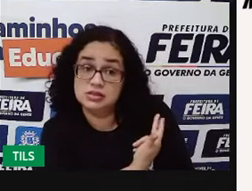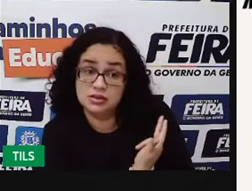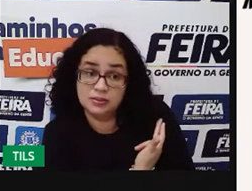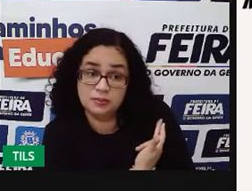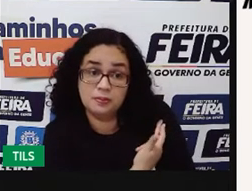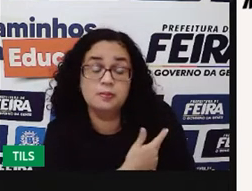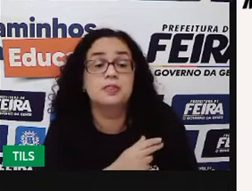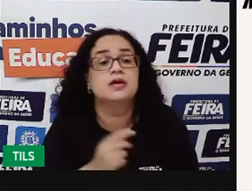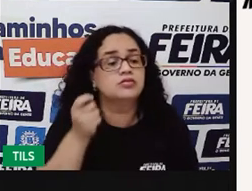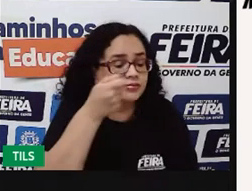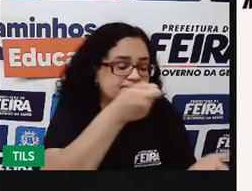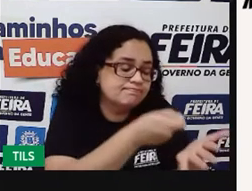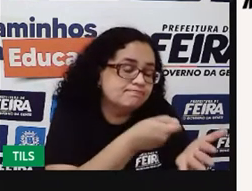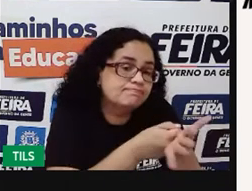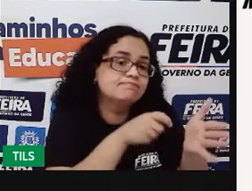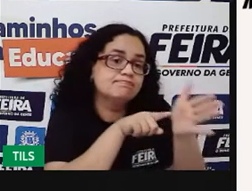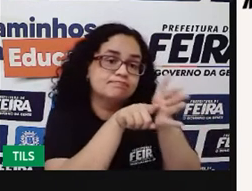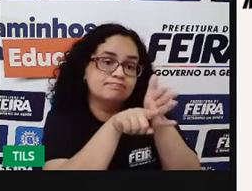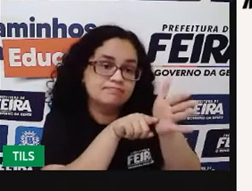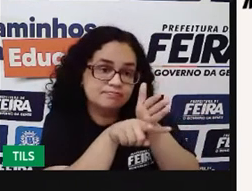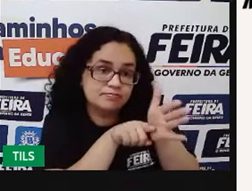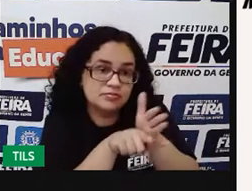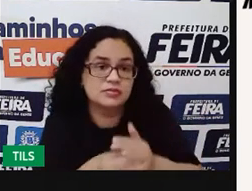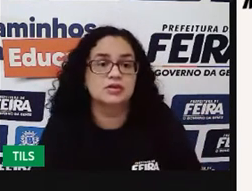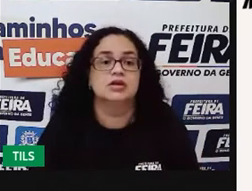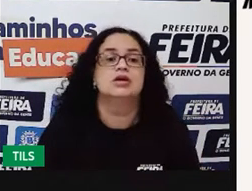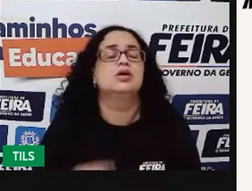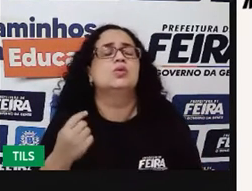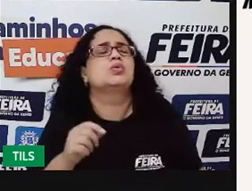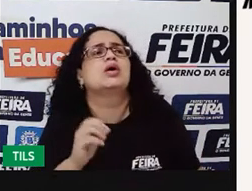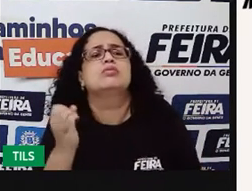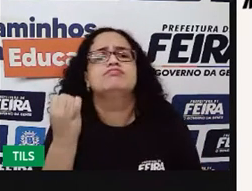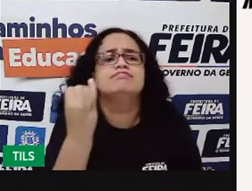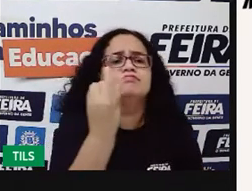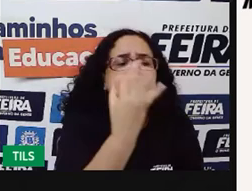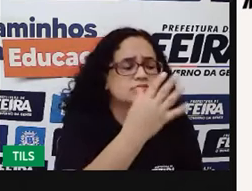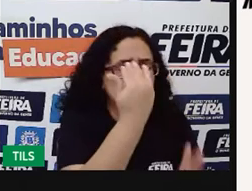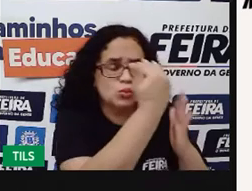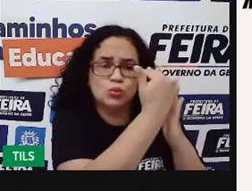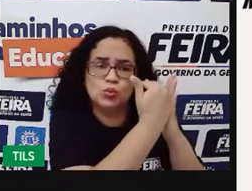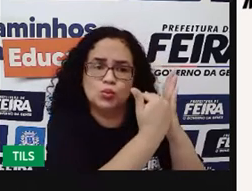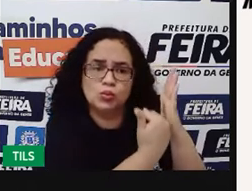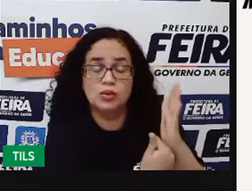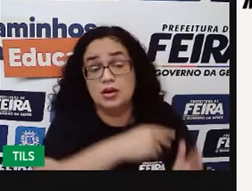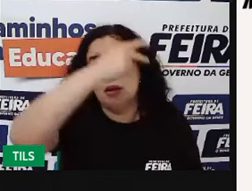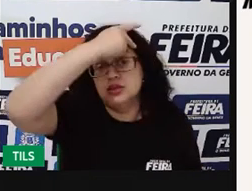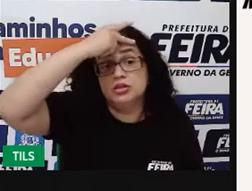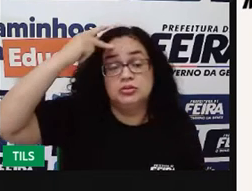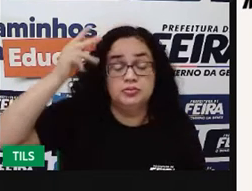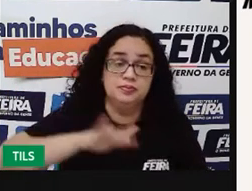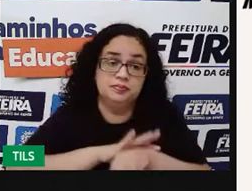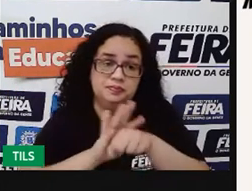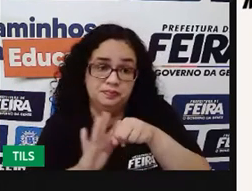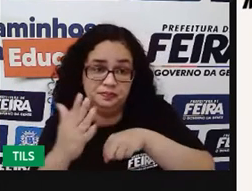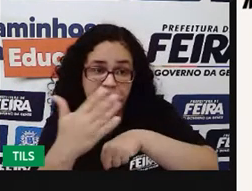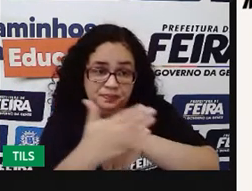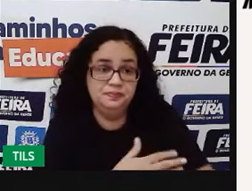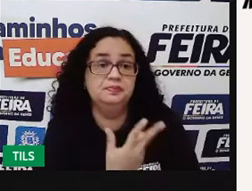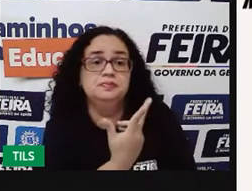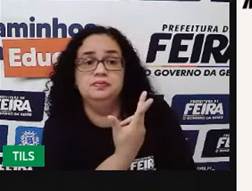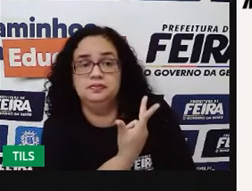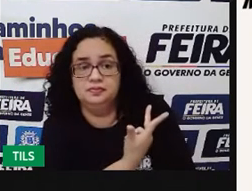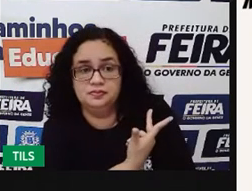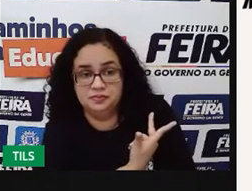então, monitorando. Monitorando os casos de pessoas com Covid, vai monitorando se essa vacinação, ela está